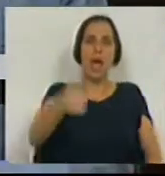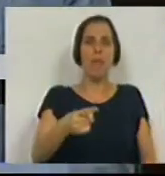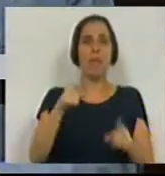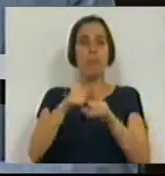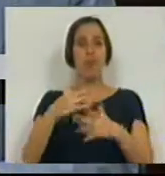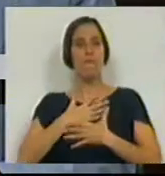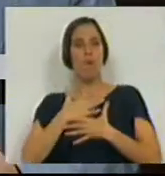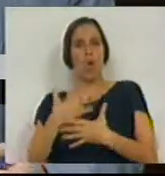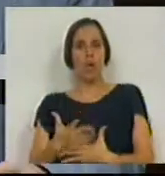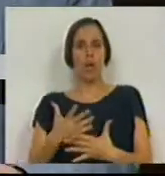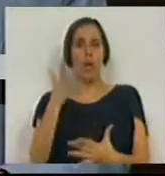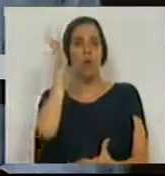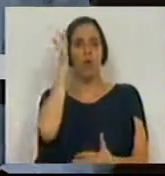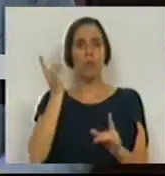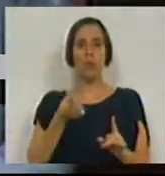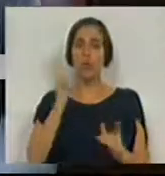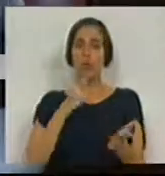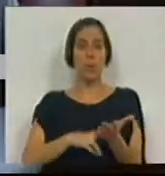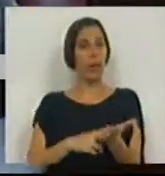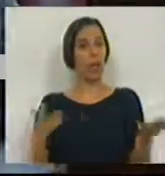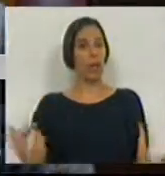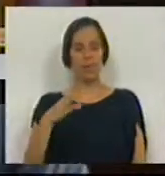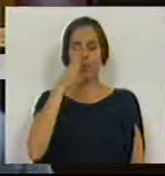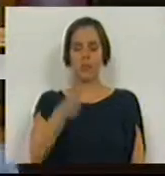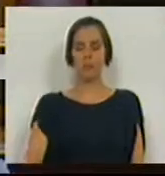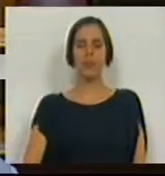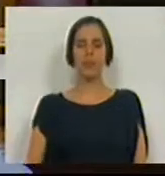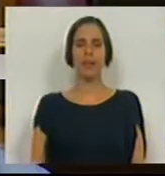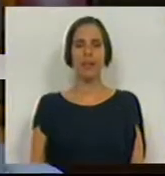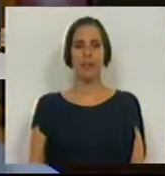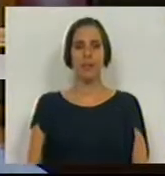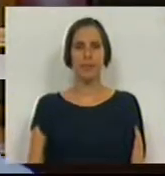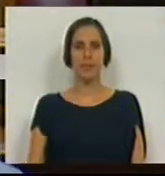essa sua vontade pelo número, mas não pela razão. Disse. Obrigado. Obrigado. Obrigado.